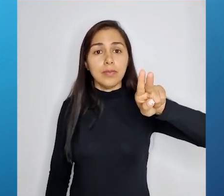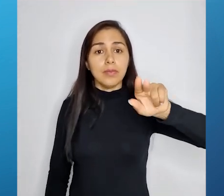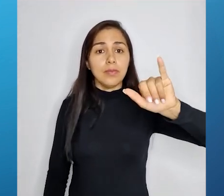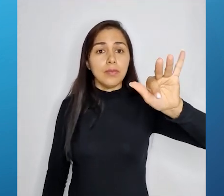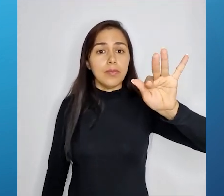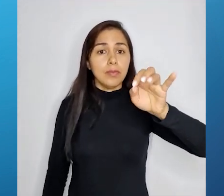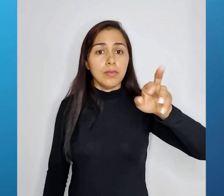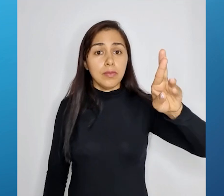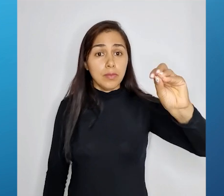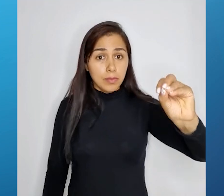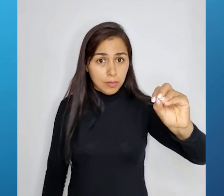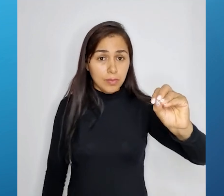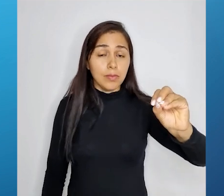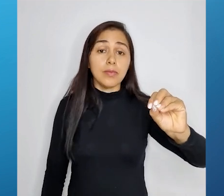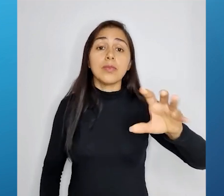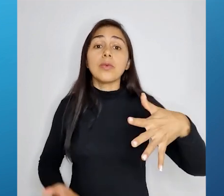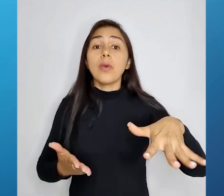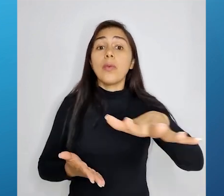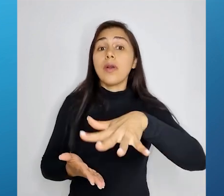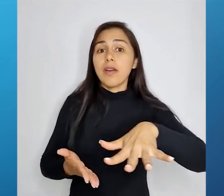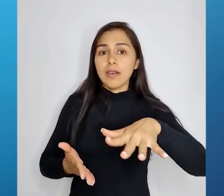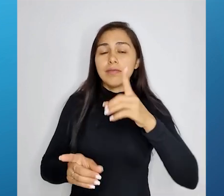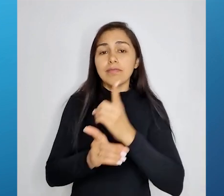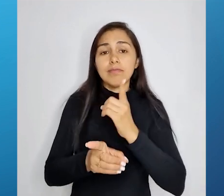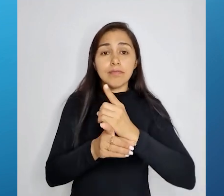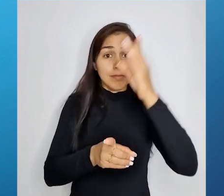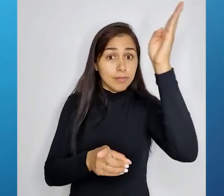que é esse aquífero toma do território nacional.